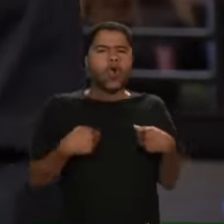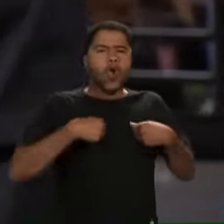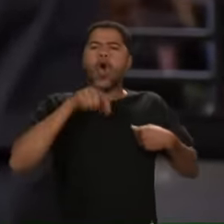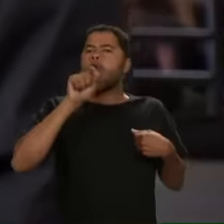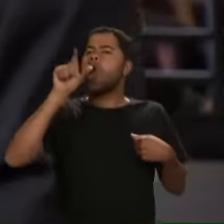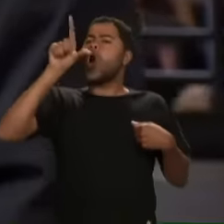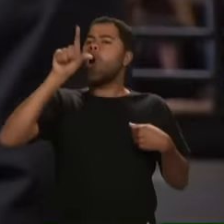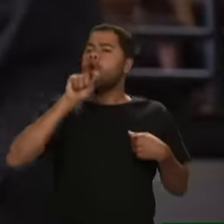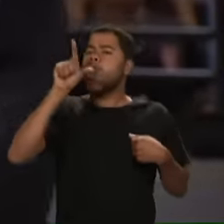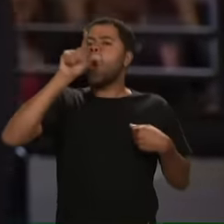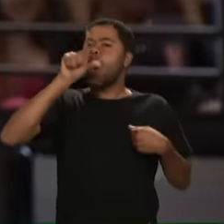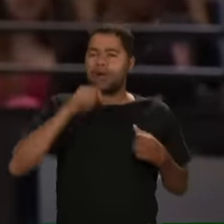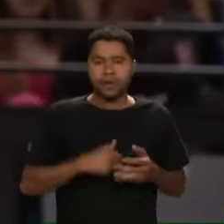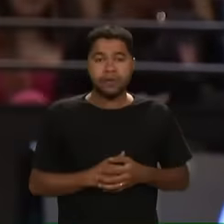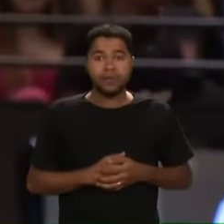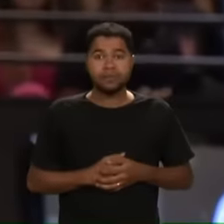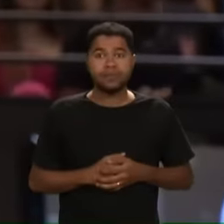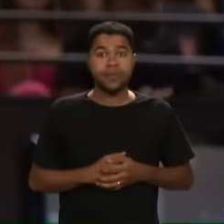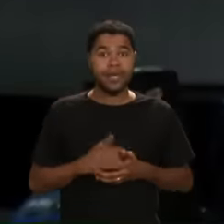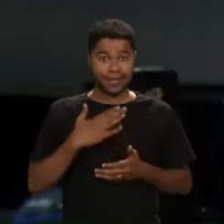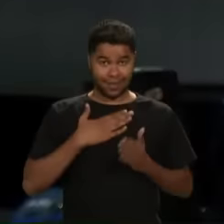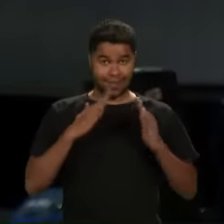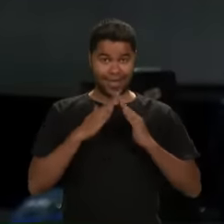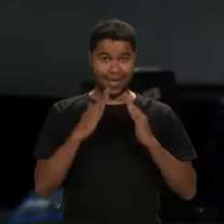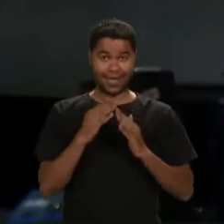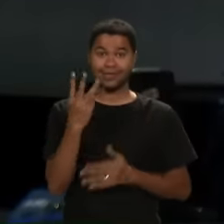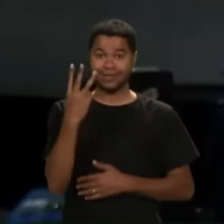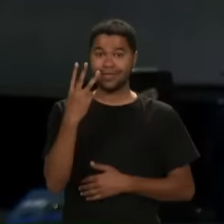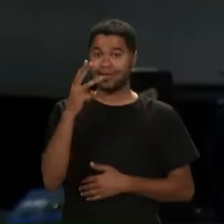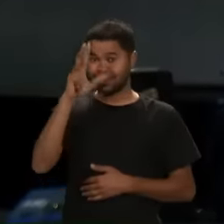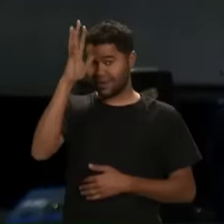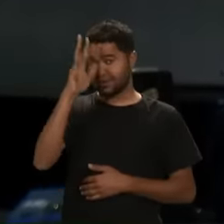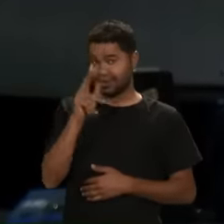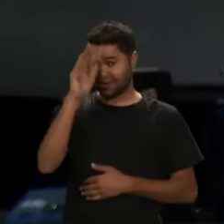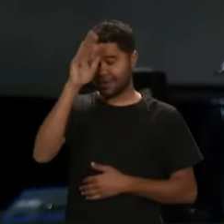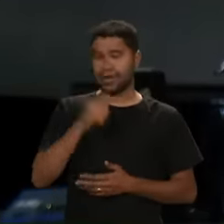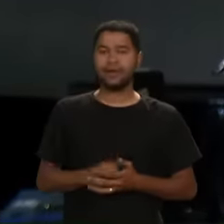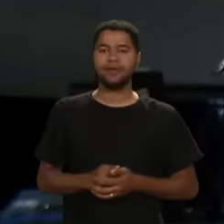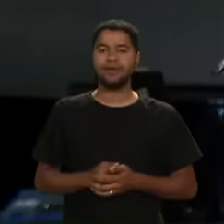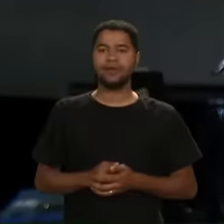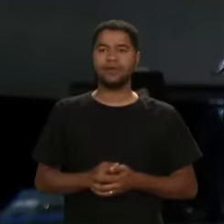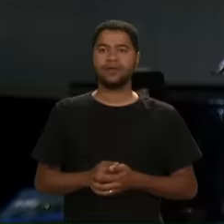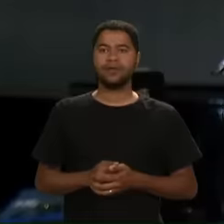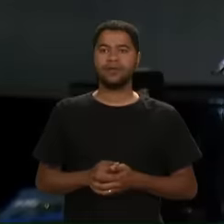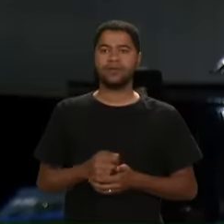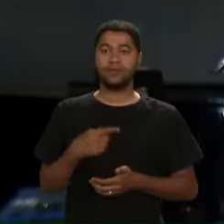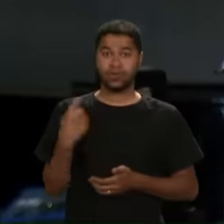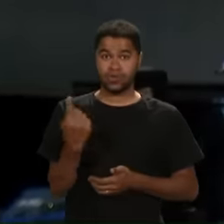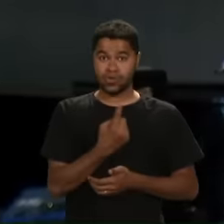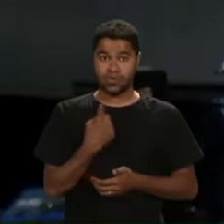Cocoriocó Lá em casa Tem três galinhas Nós não compramos Ovos não